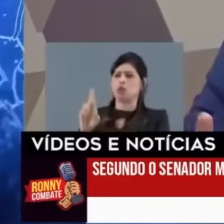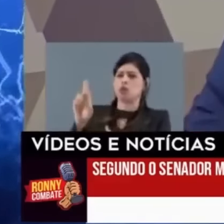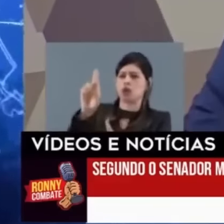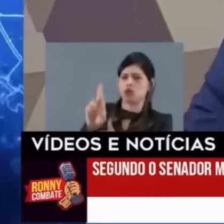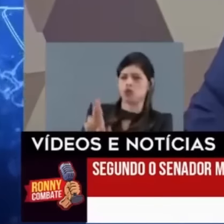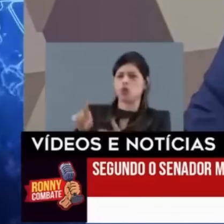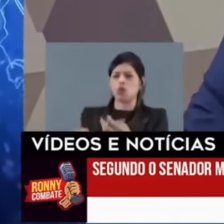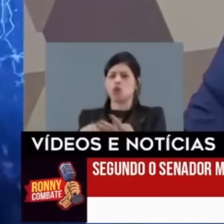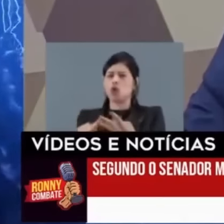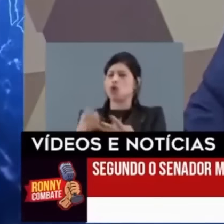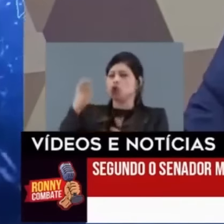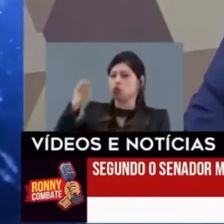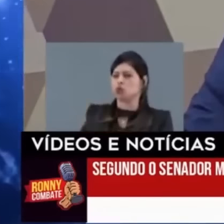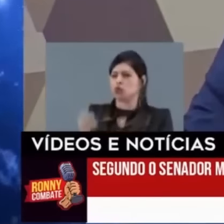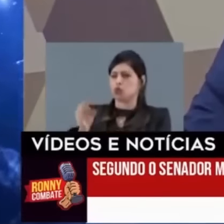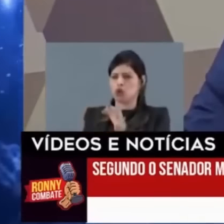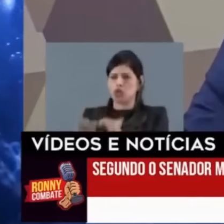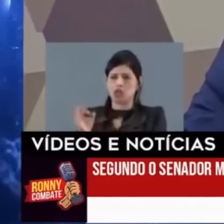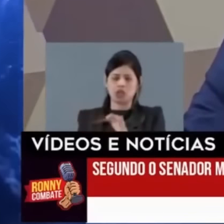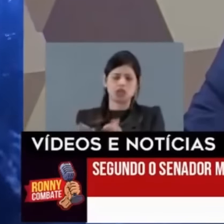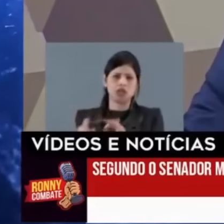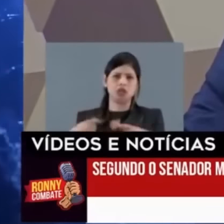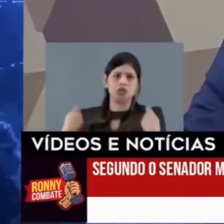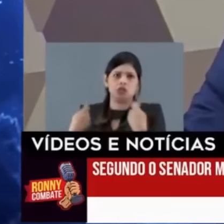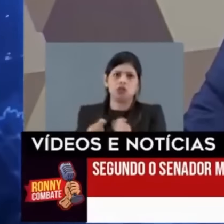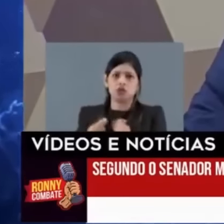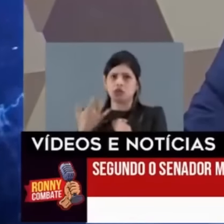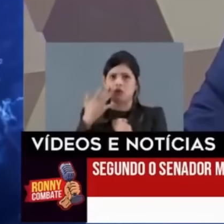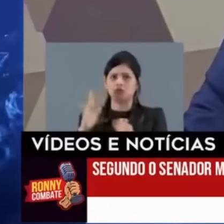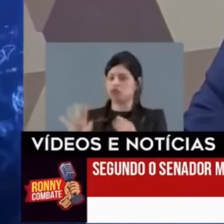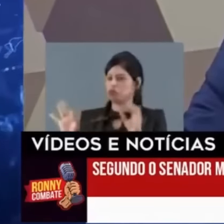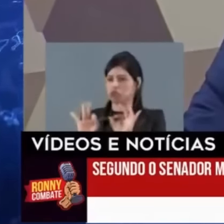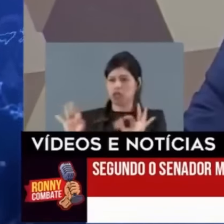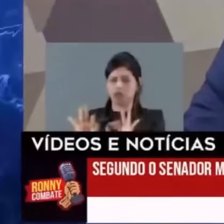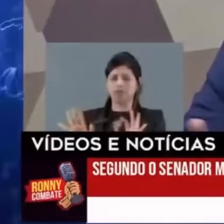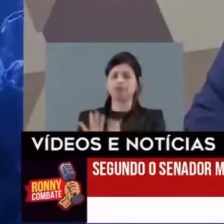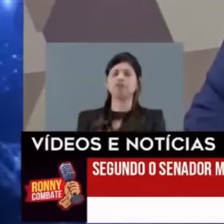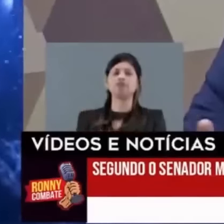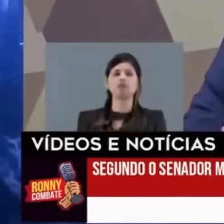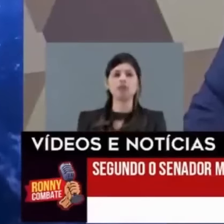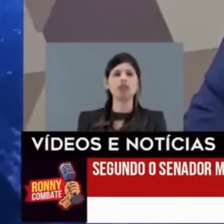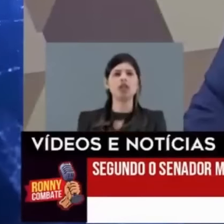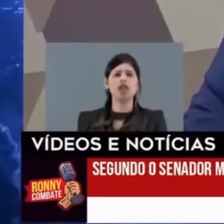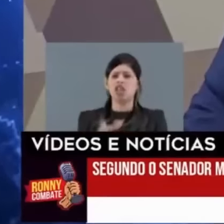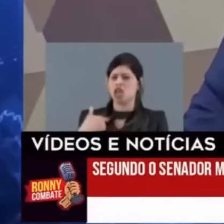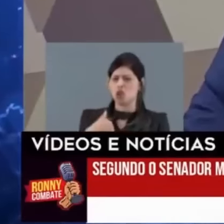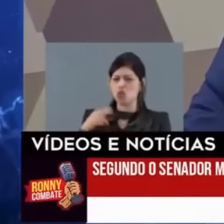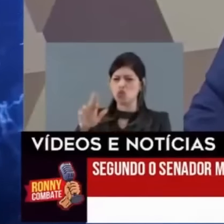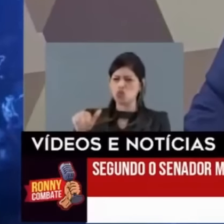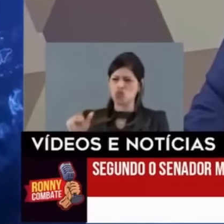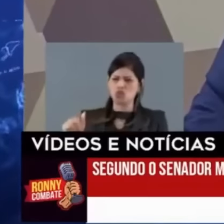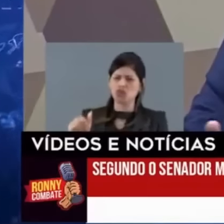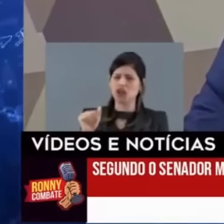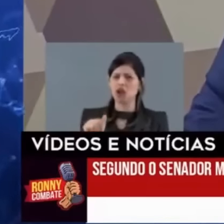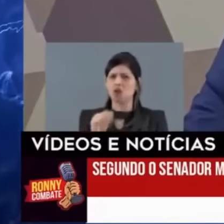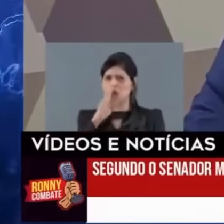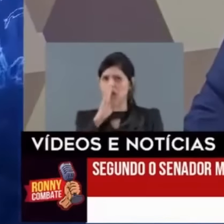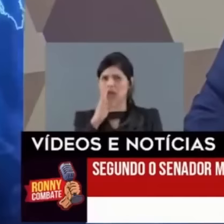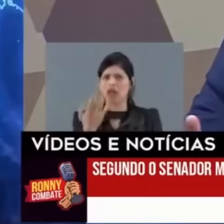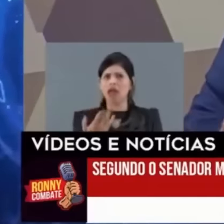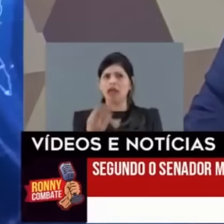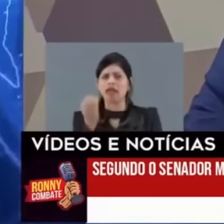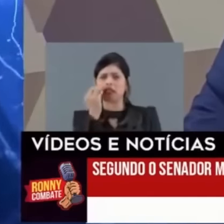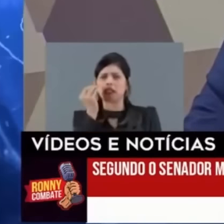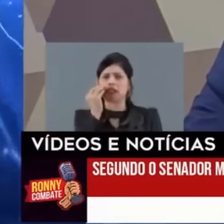realmente Não participo Dessa relação Processual Jamais Chantageio O presidente Lula Até por um motivo